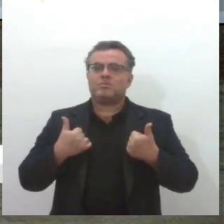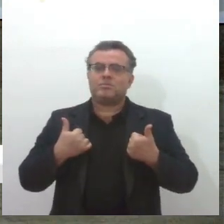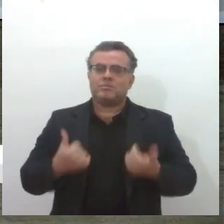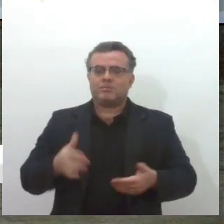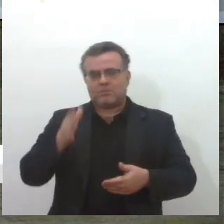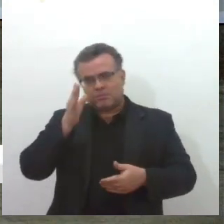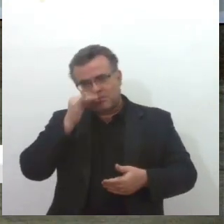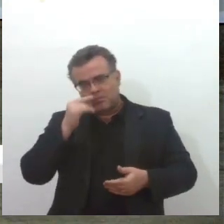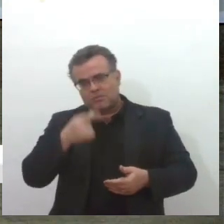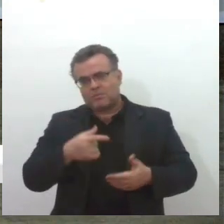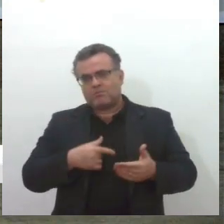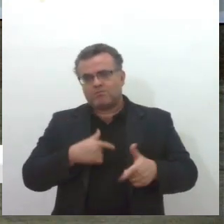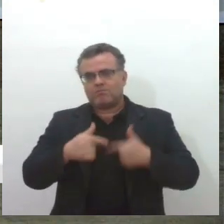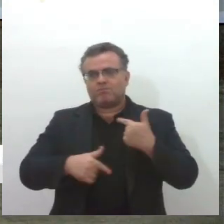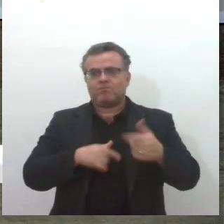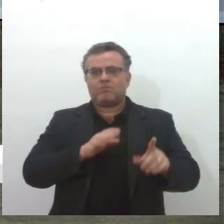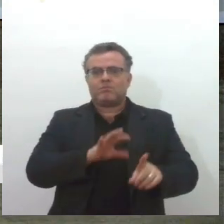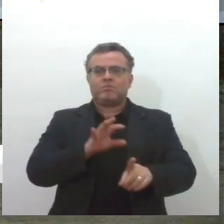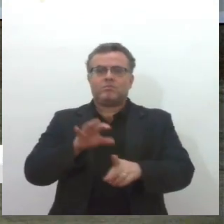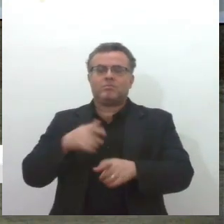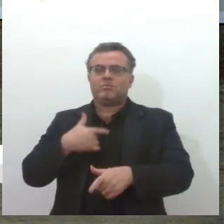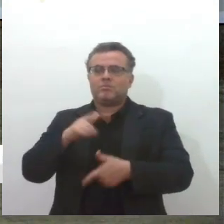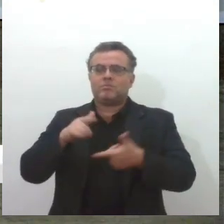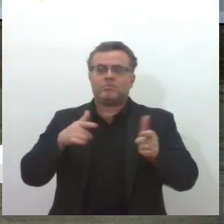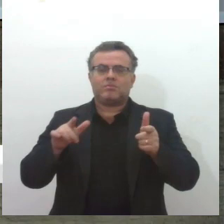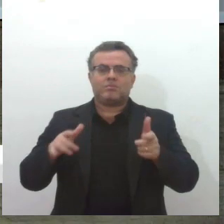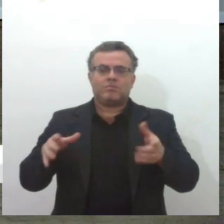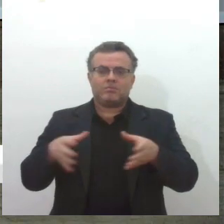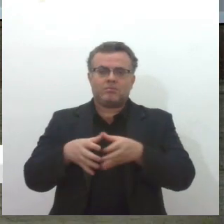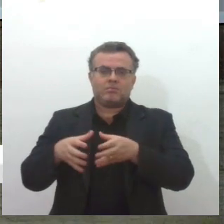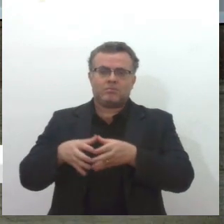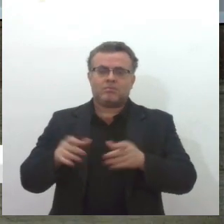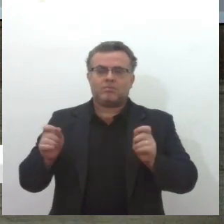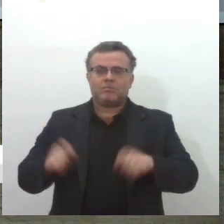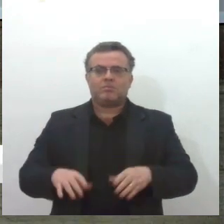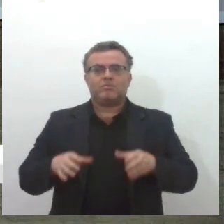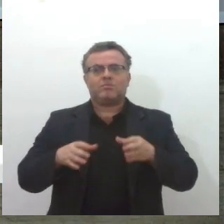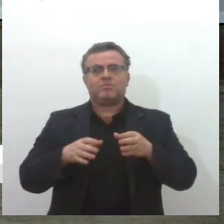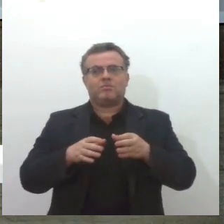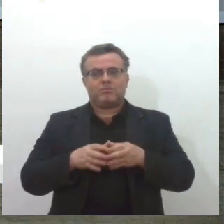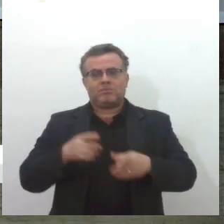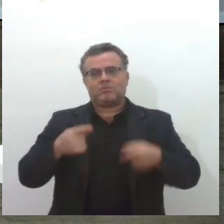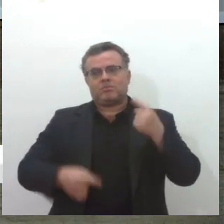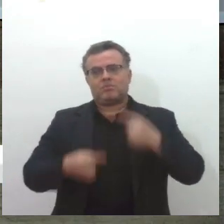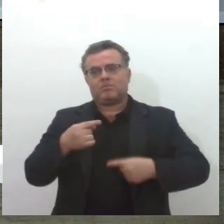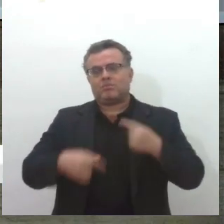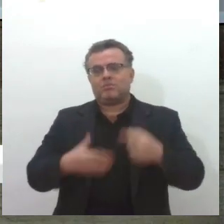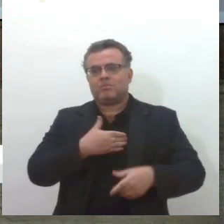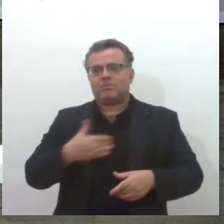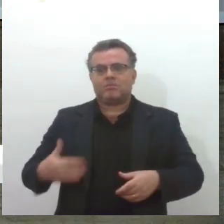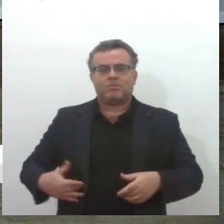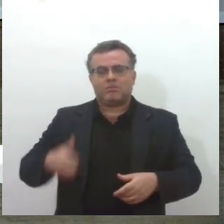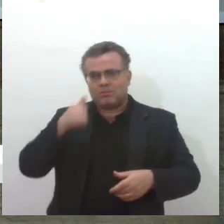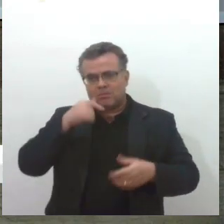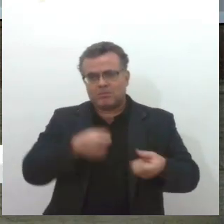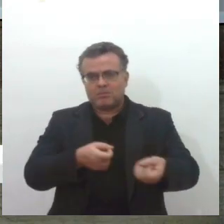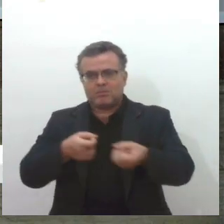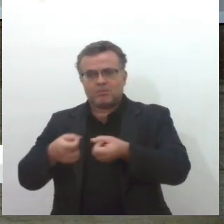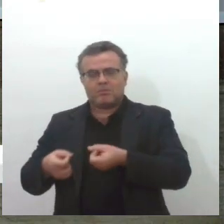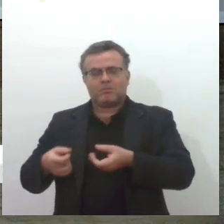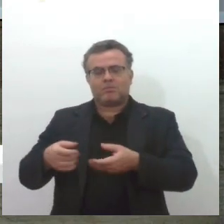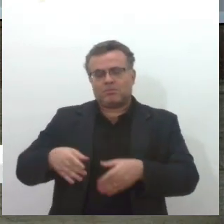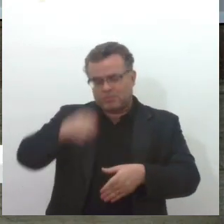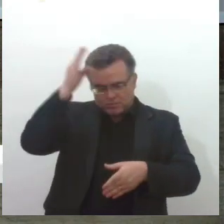está influenciando aí, né, outras corporações, só para detalhar o nome do comitê, é Comitê de Políticas Públicas para as Bombeiras Militares do Estado de